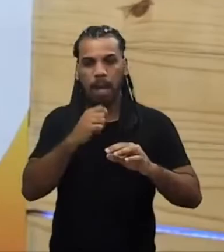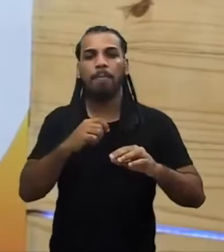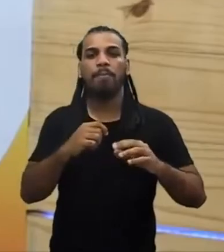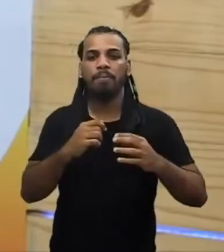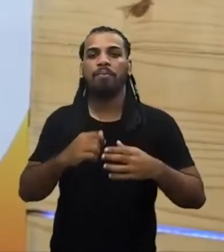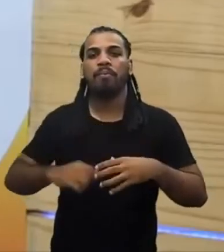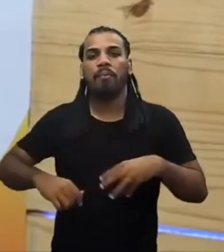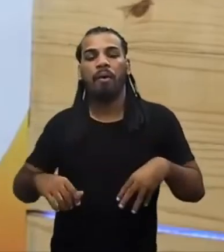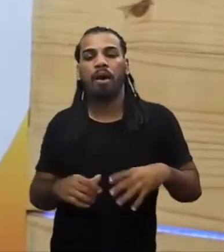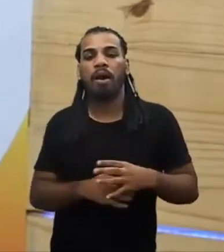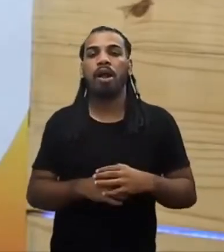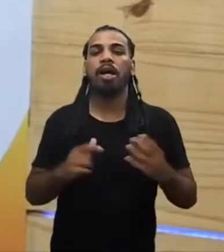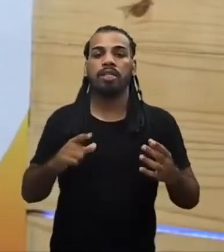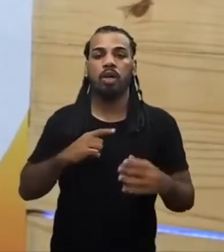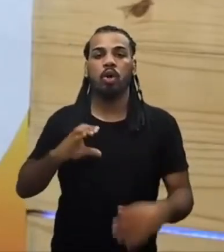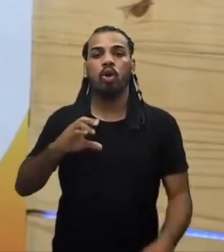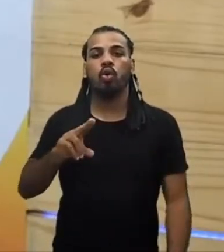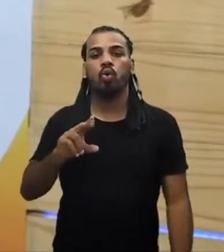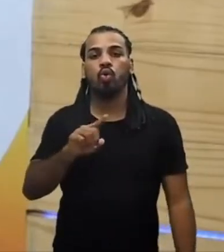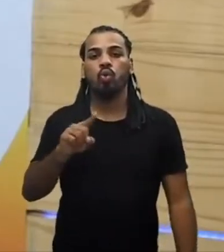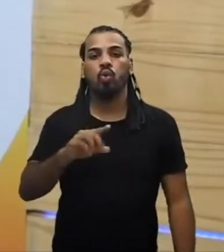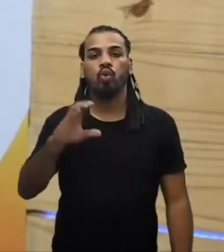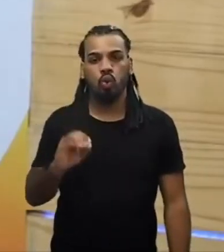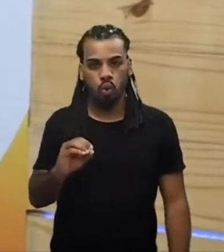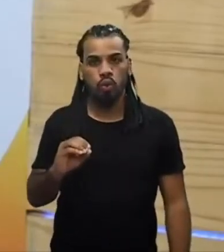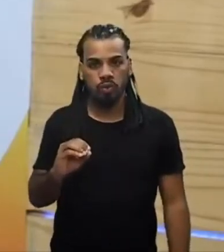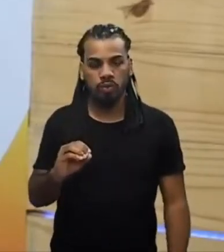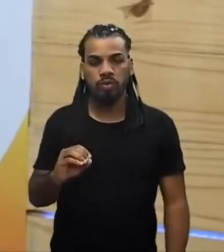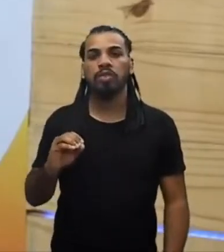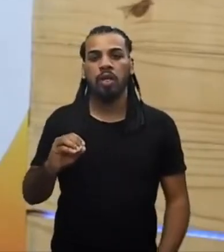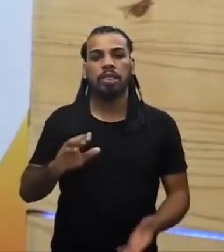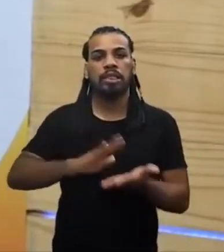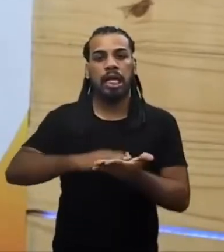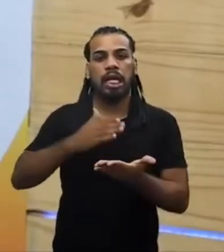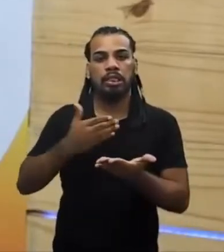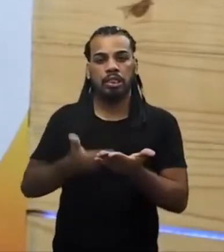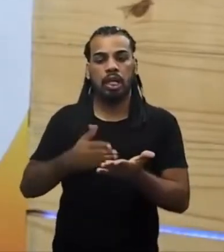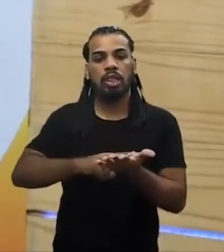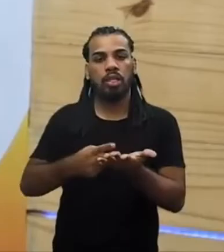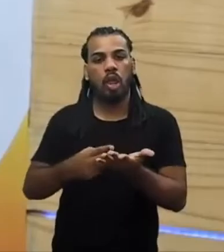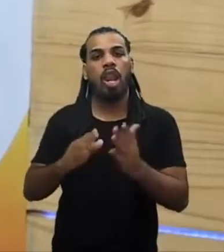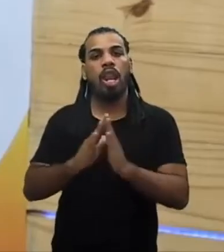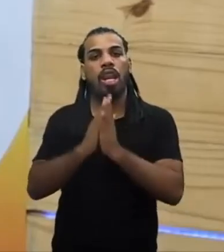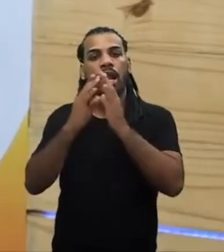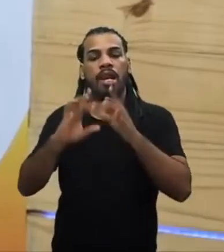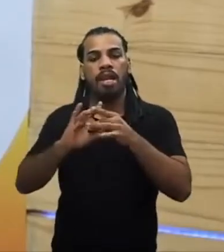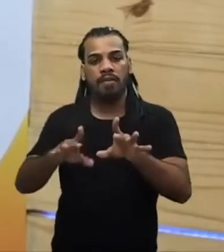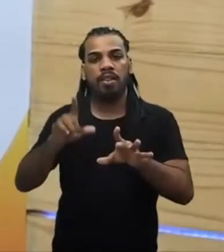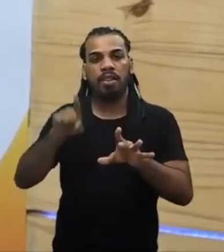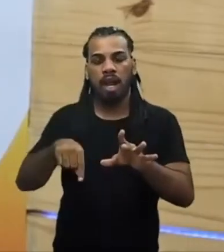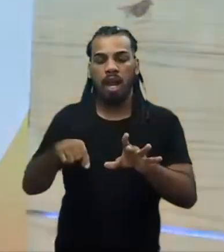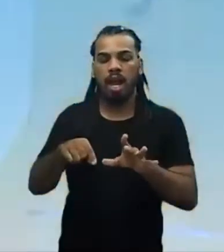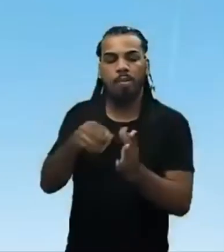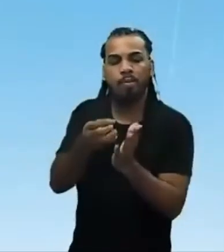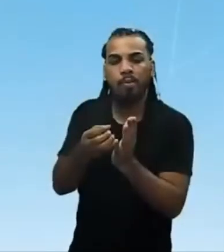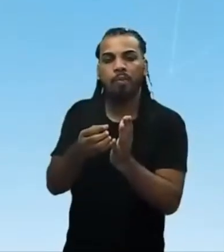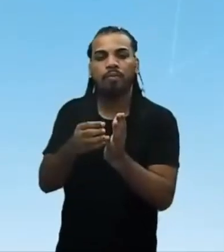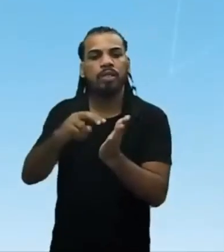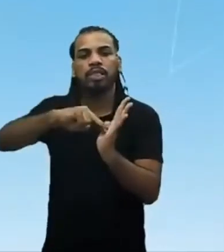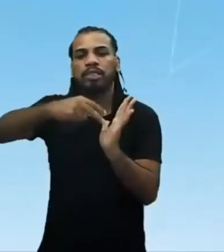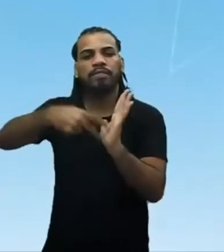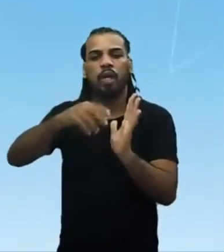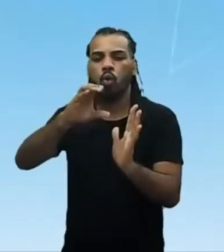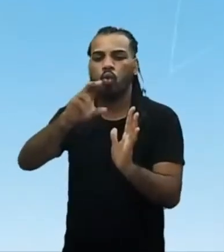você já sabe, foi a cidade de Cusco. Cusco, numa tradução livre, seria umbigo do mundo. E o imperador,